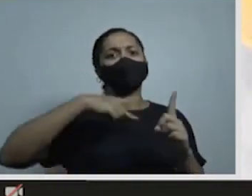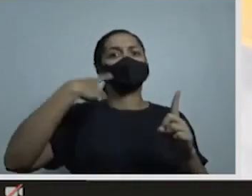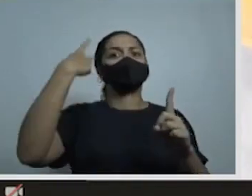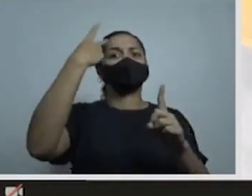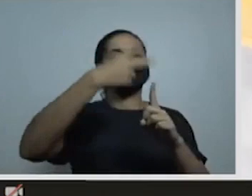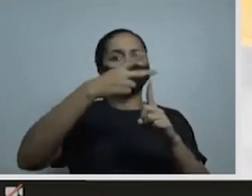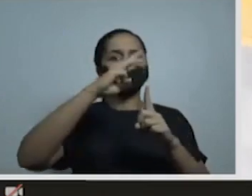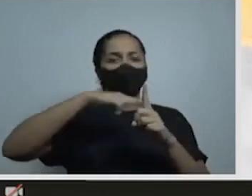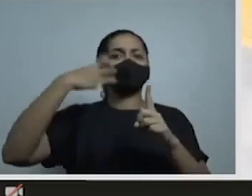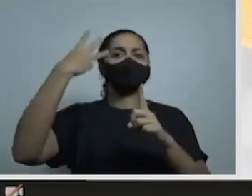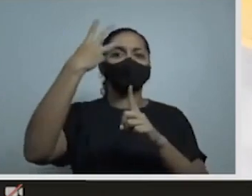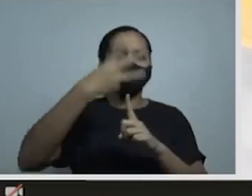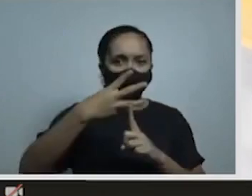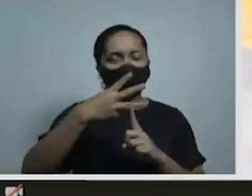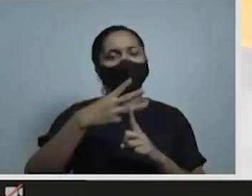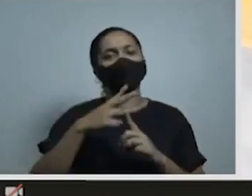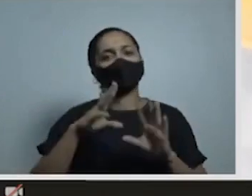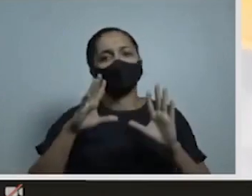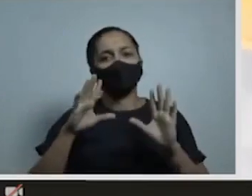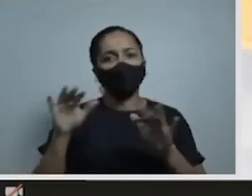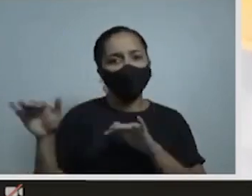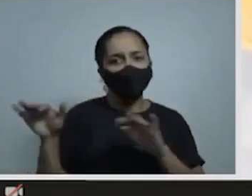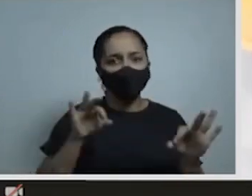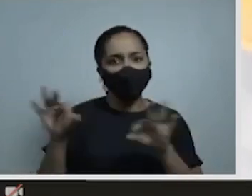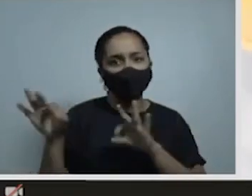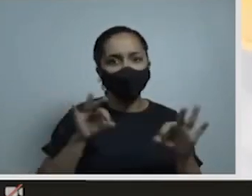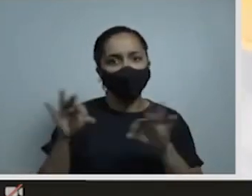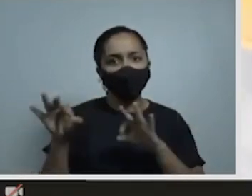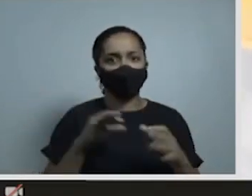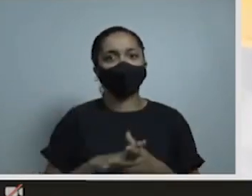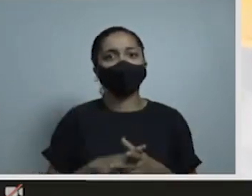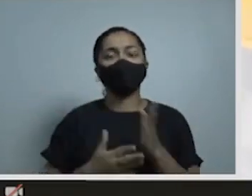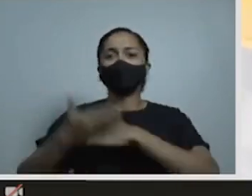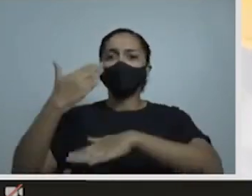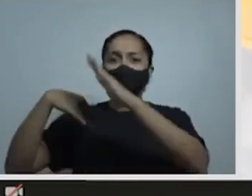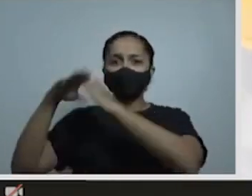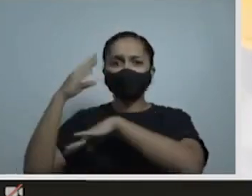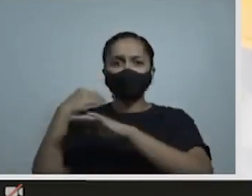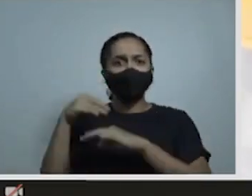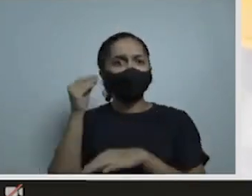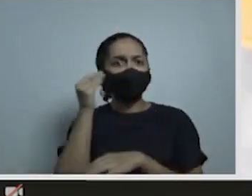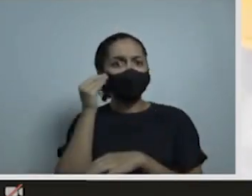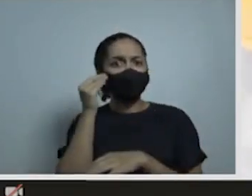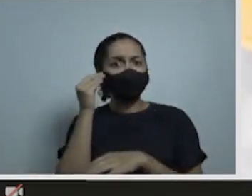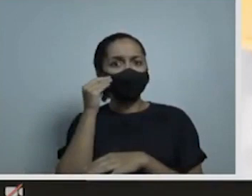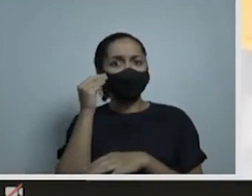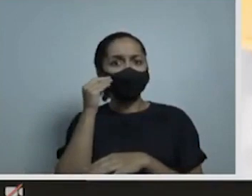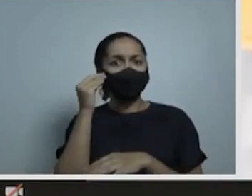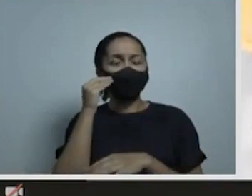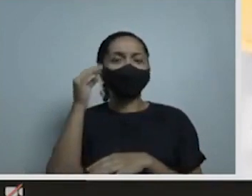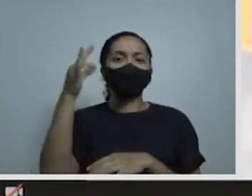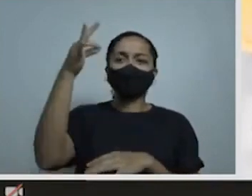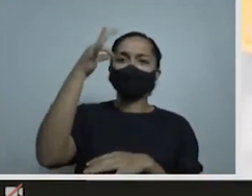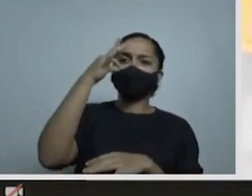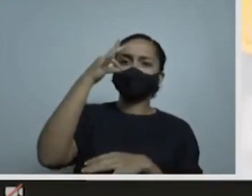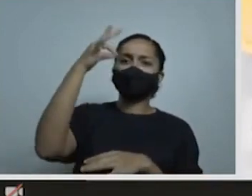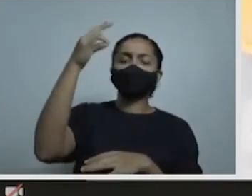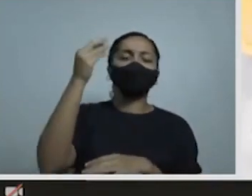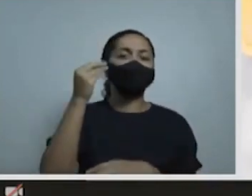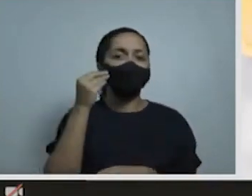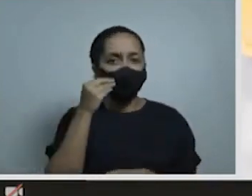Nossa capacidade de processamento era praticamente zero. em relação ao RT-PCR, que era um teste padrão